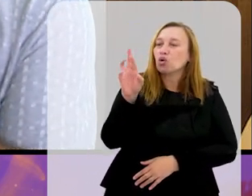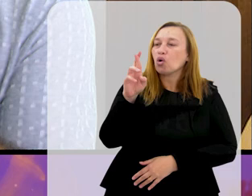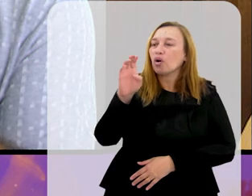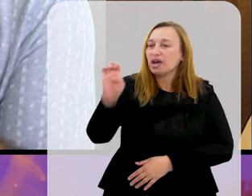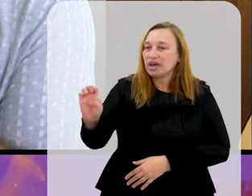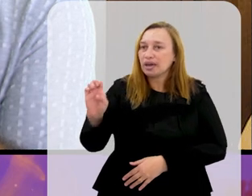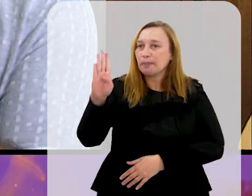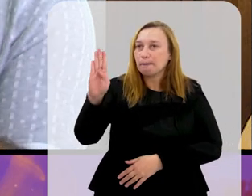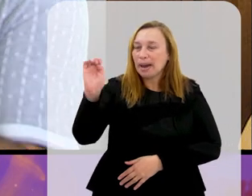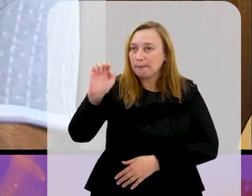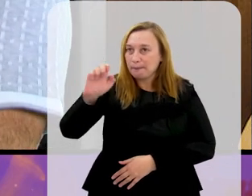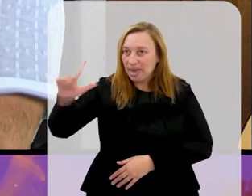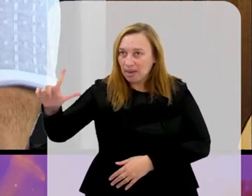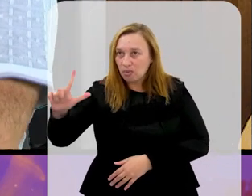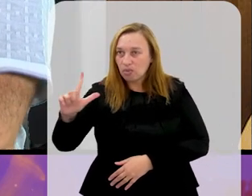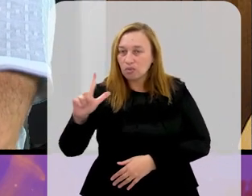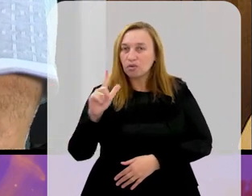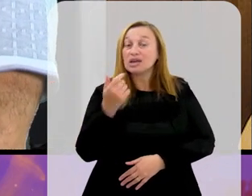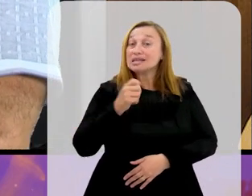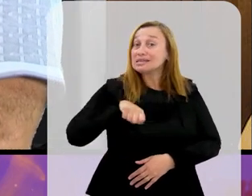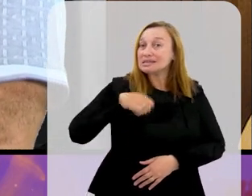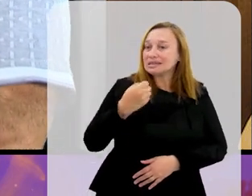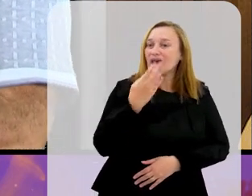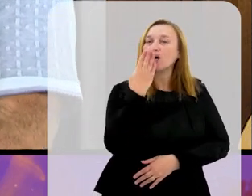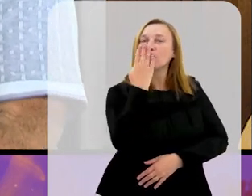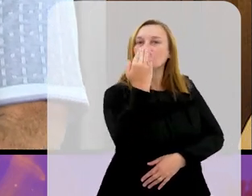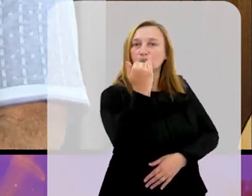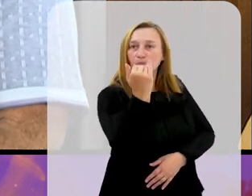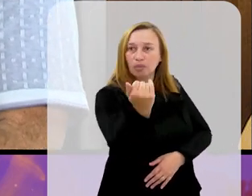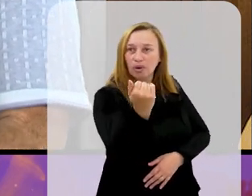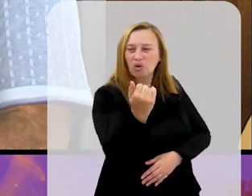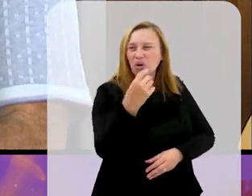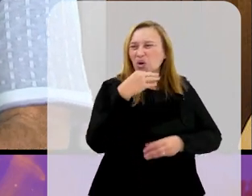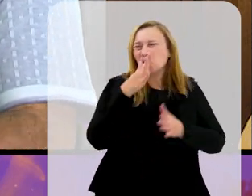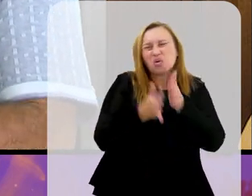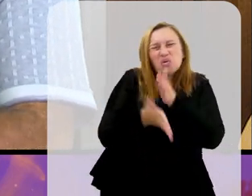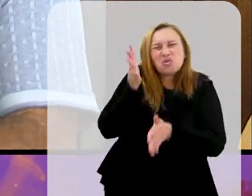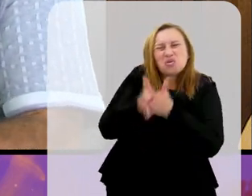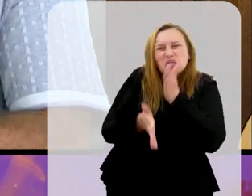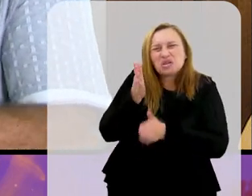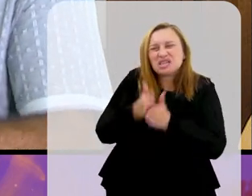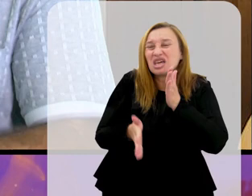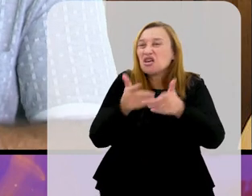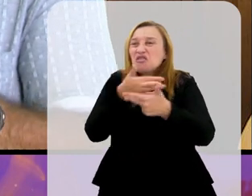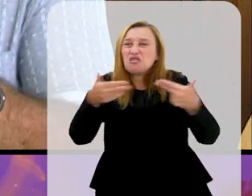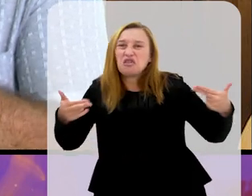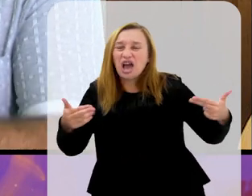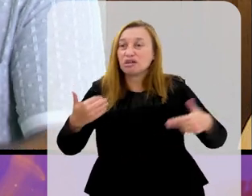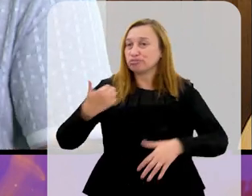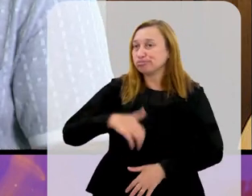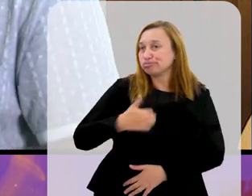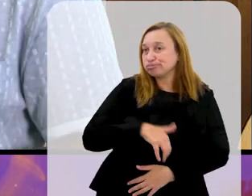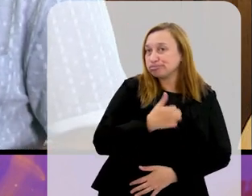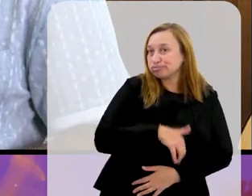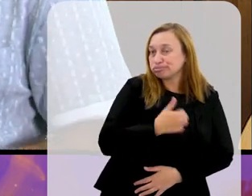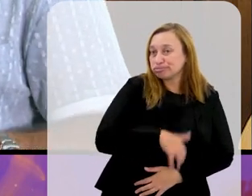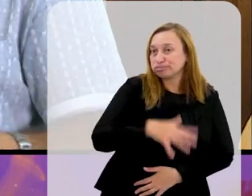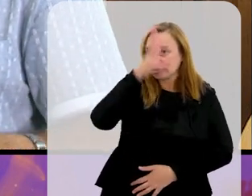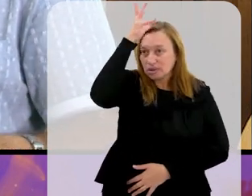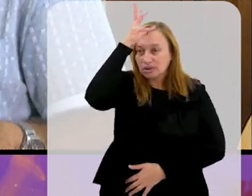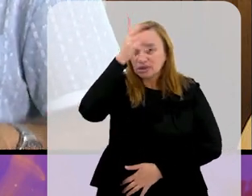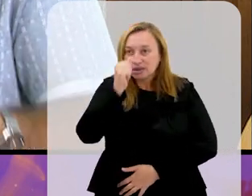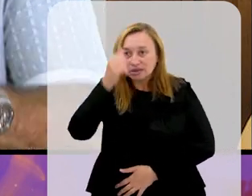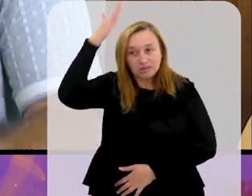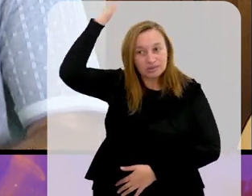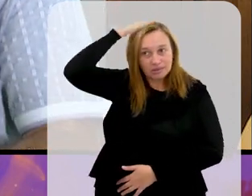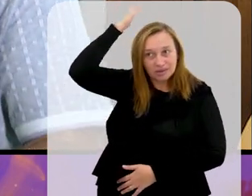o futebol brasileiro está começando. E agora os clubes, tem nove clubes liderados pelo Flamengo, Vasco está no meio, Botafogo, Atlético Paranaense, Atlético Mineiro,